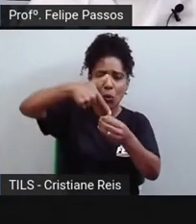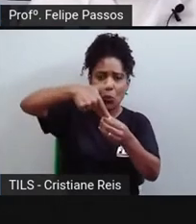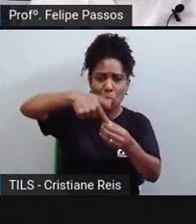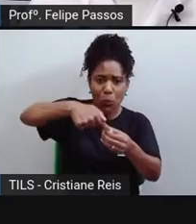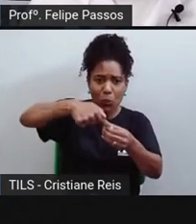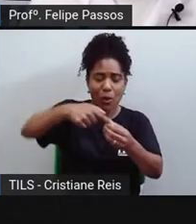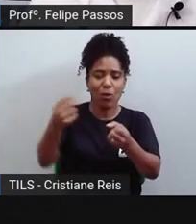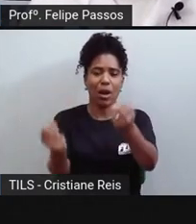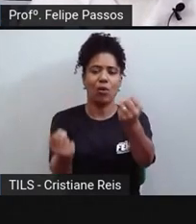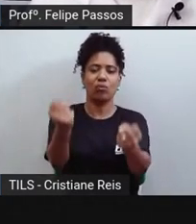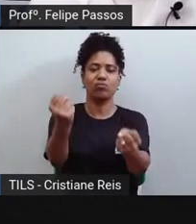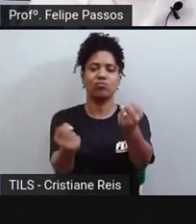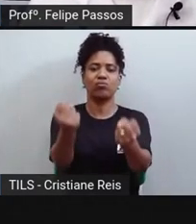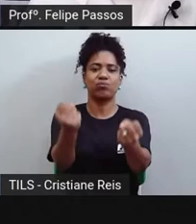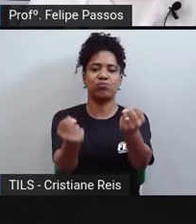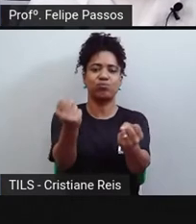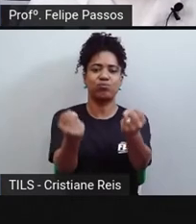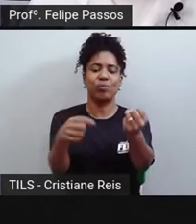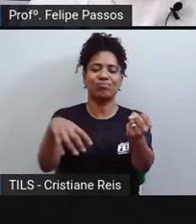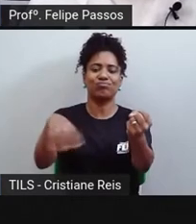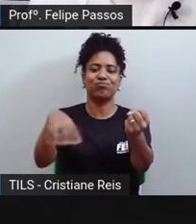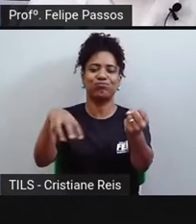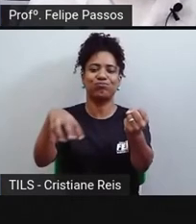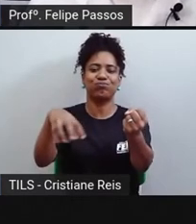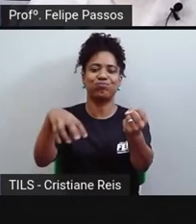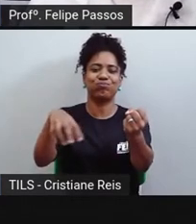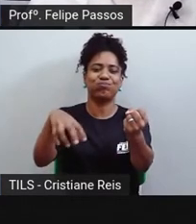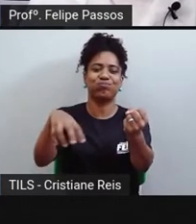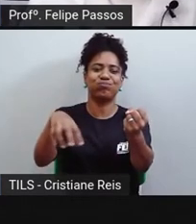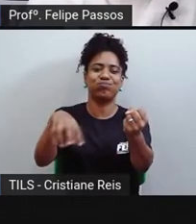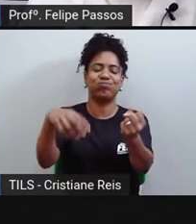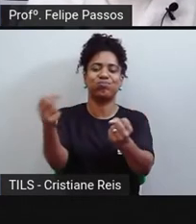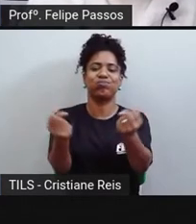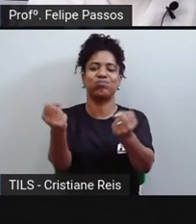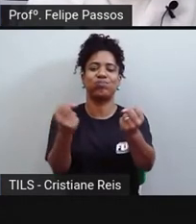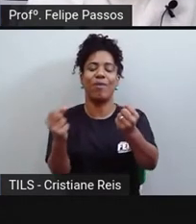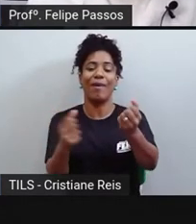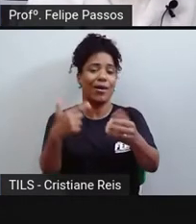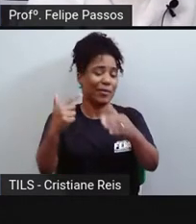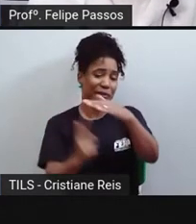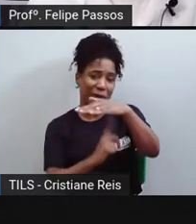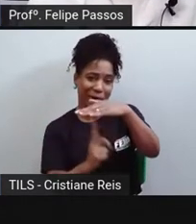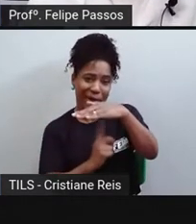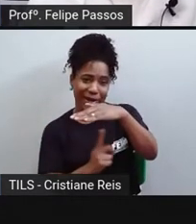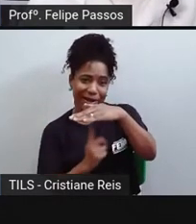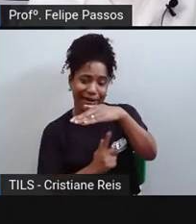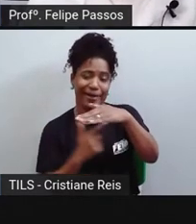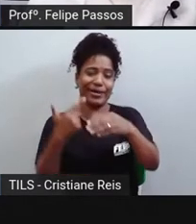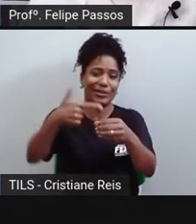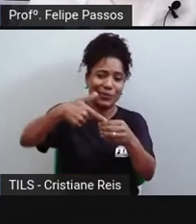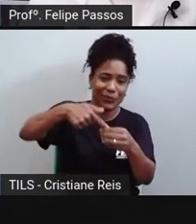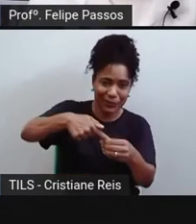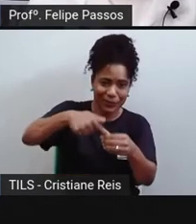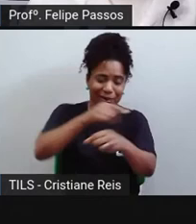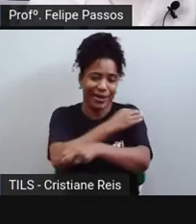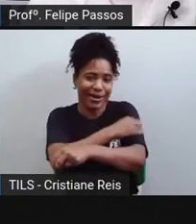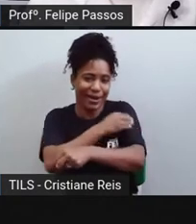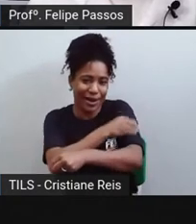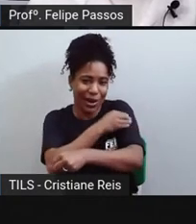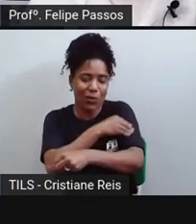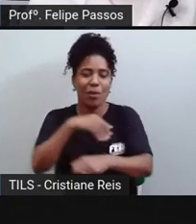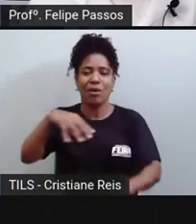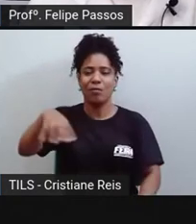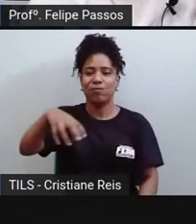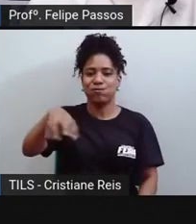está pegando fogo. Gasolina, álcool, diesel, gás, pega fogo ali dentro do motor para poder fazer o motor funcionar